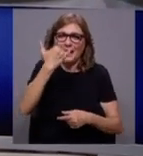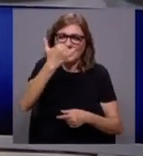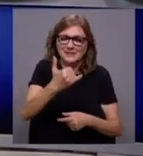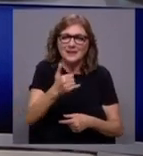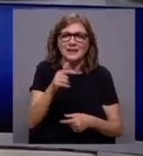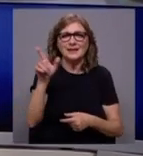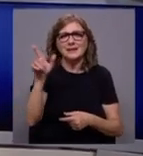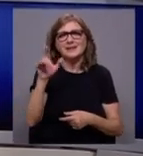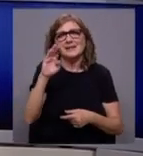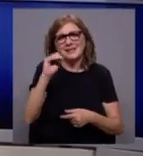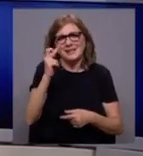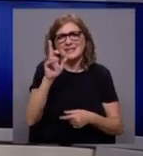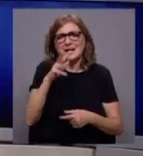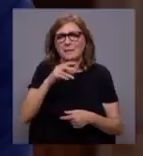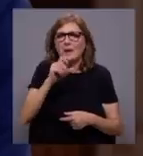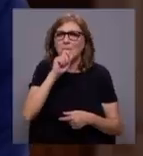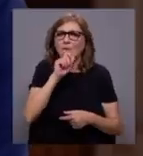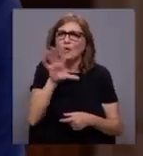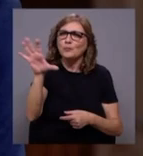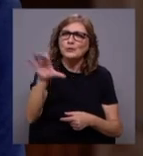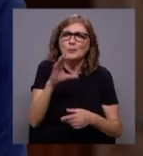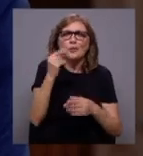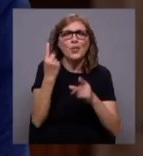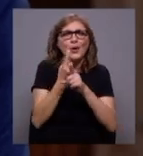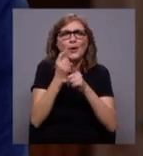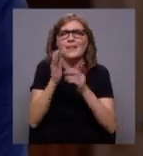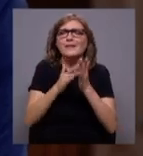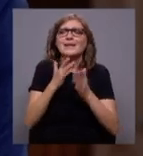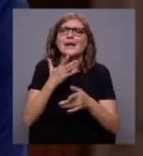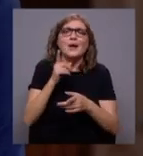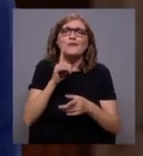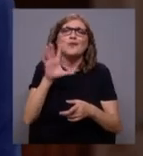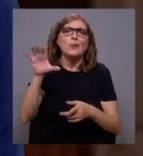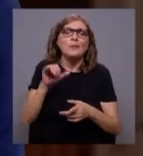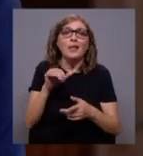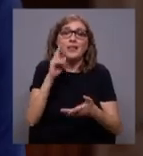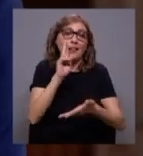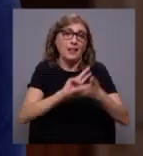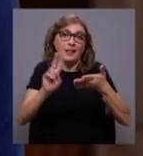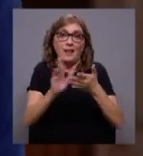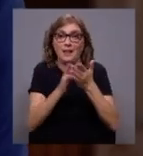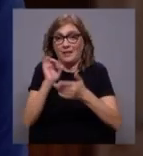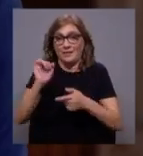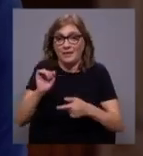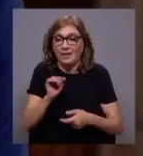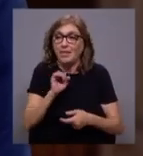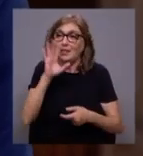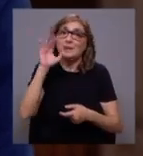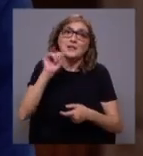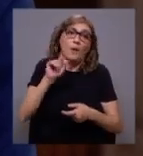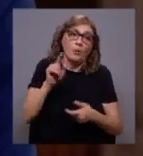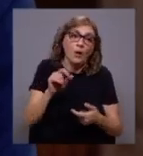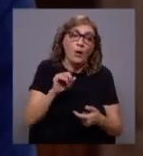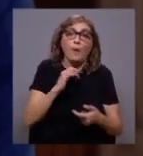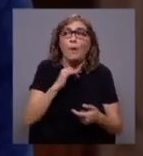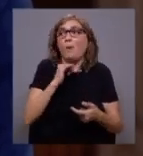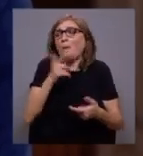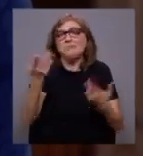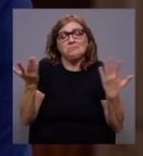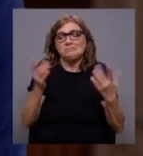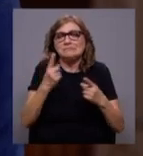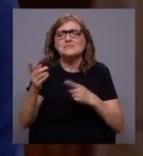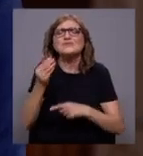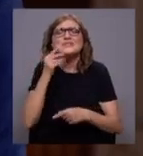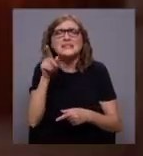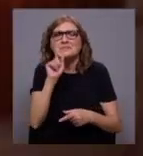Saramago foram beber muito à obra dele, quer queiram, quer não? Leram os livros dele, admiraram-no ou não? Ou contestaram-no? Sim. Até que